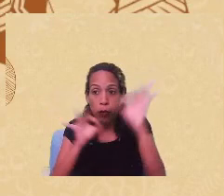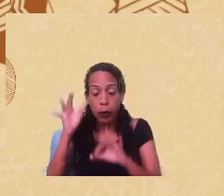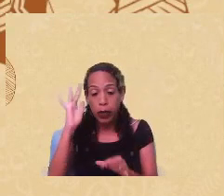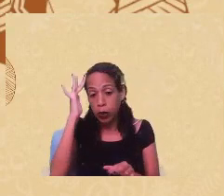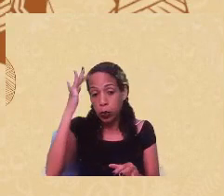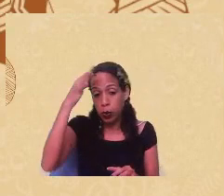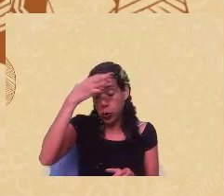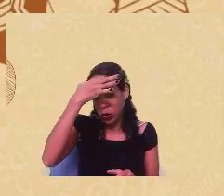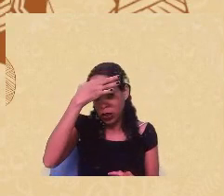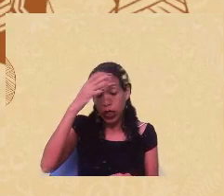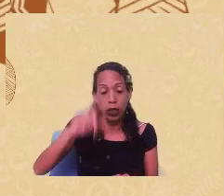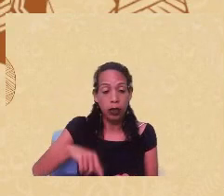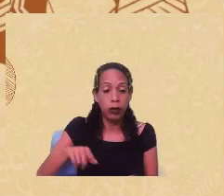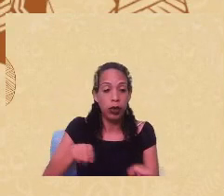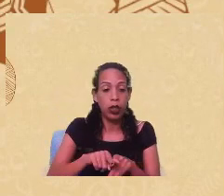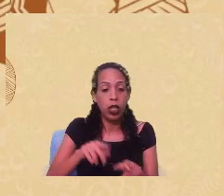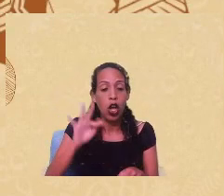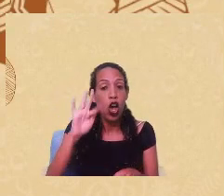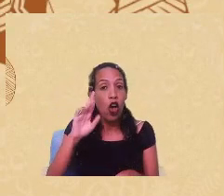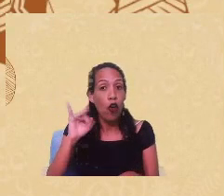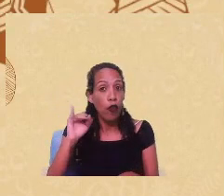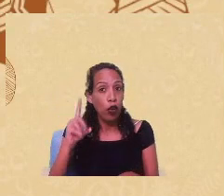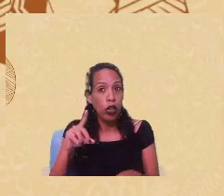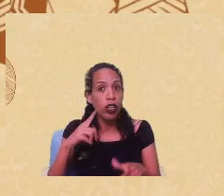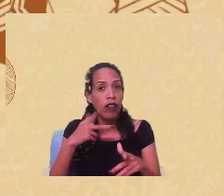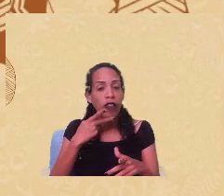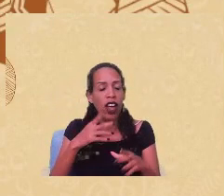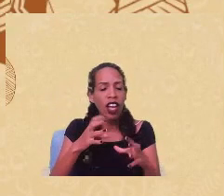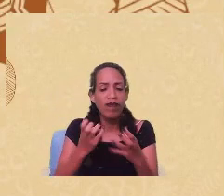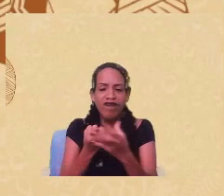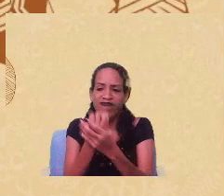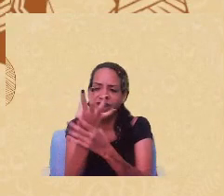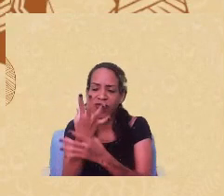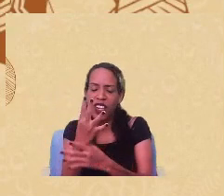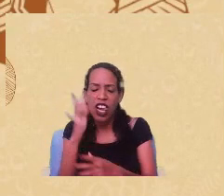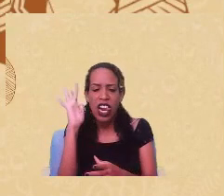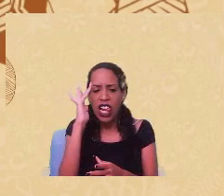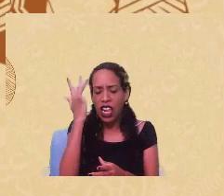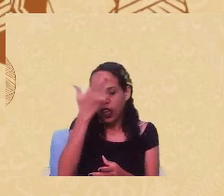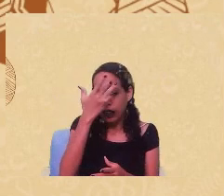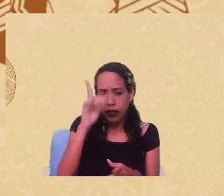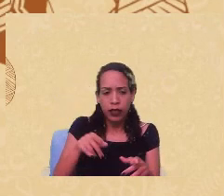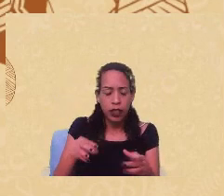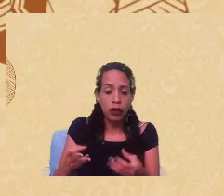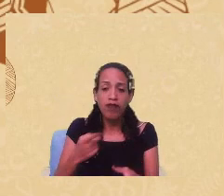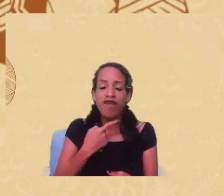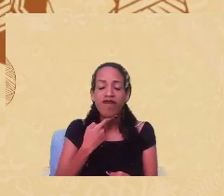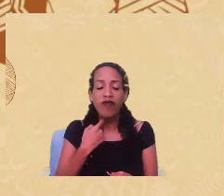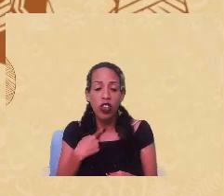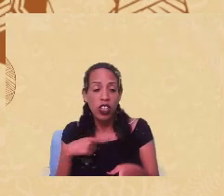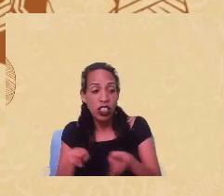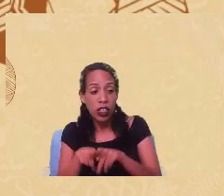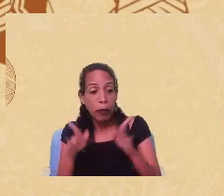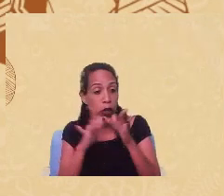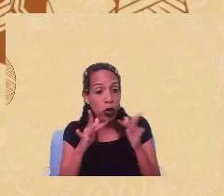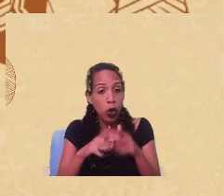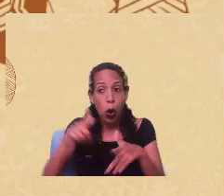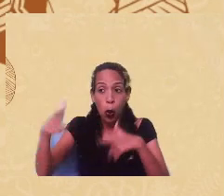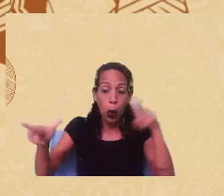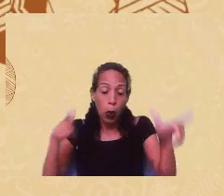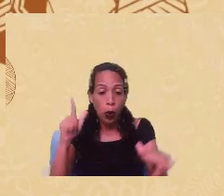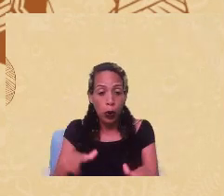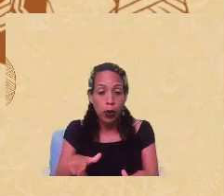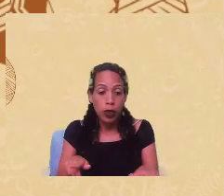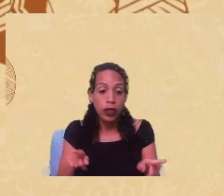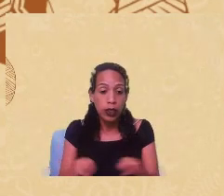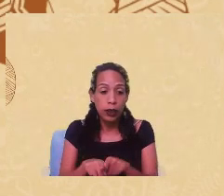Para a flora de ser um arranjo neurótico que passa pela posição passiva no campo do desejo e das relações com o outro. Assim,